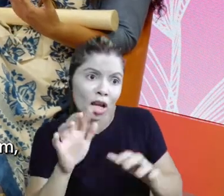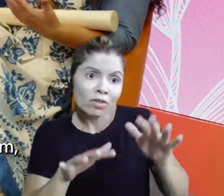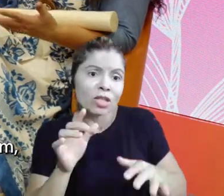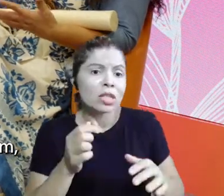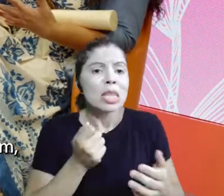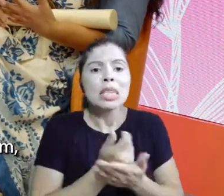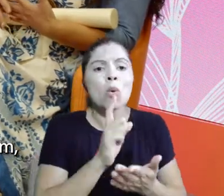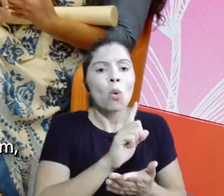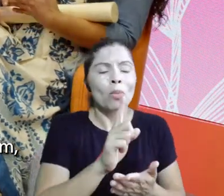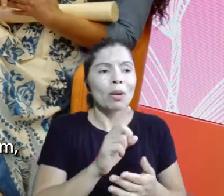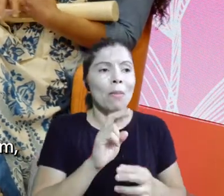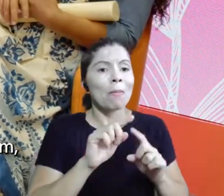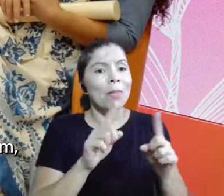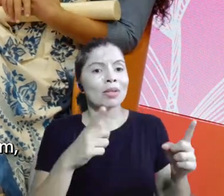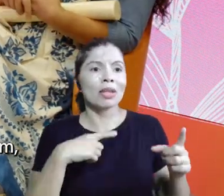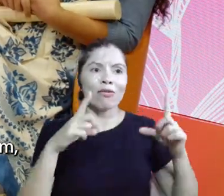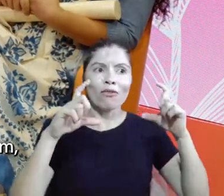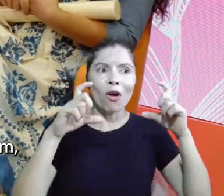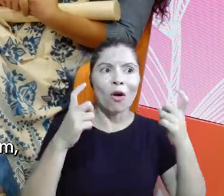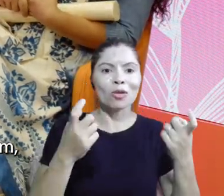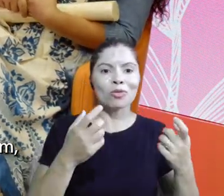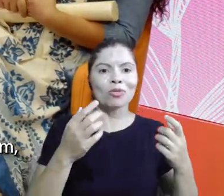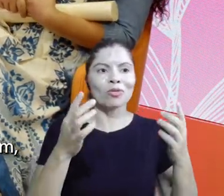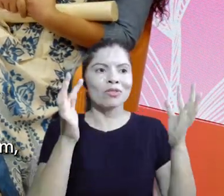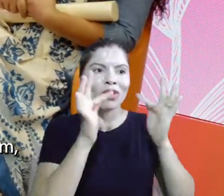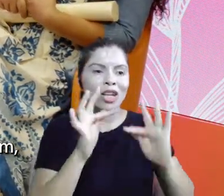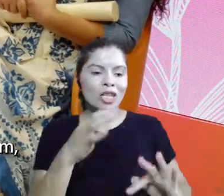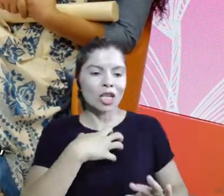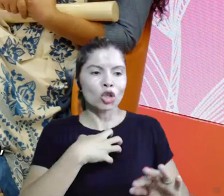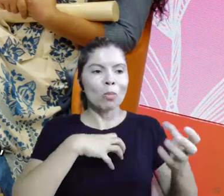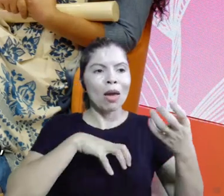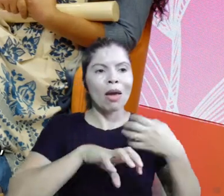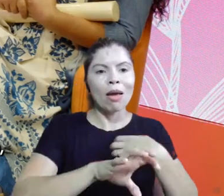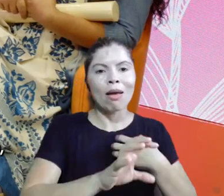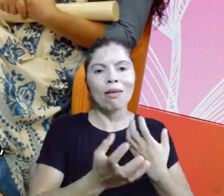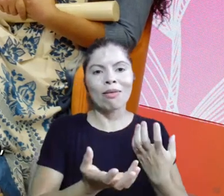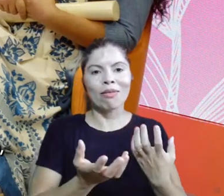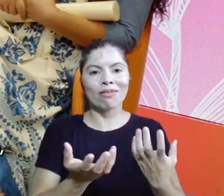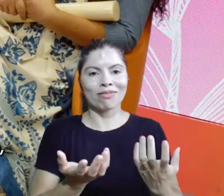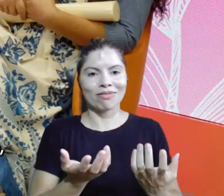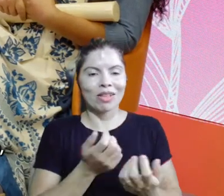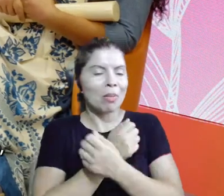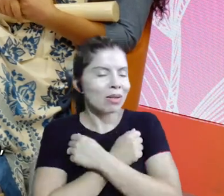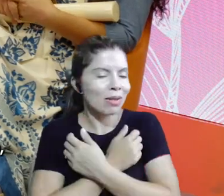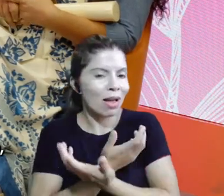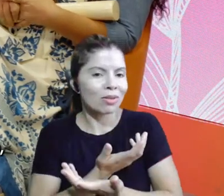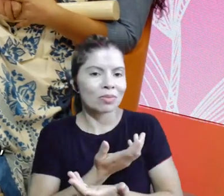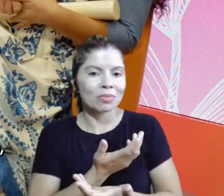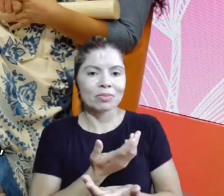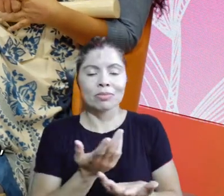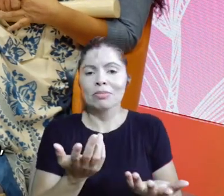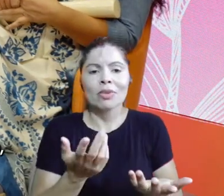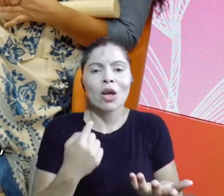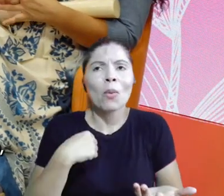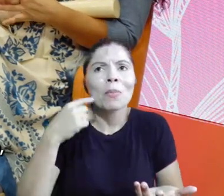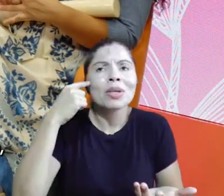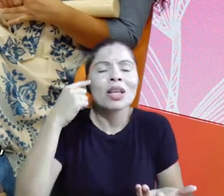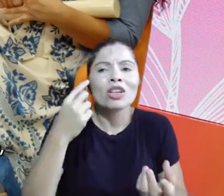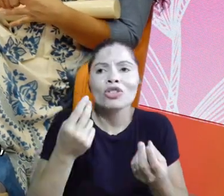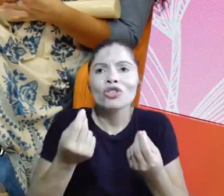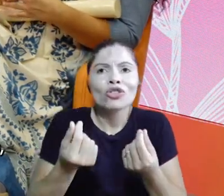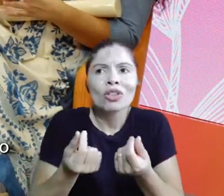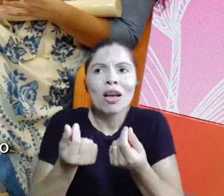sai feliz, sai abraçado. E para mim, mais do que o dinheiro, porque o dinheiro, gente, o dinheiro, a gente vai, o dinheiro fica, né?